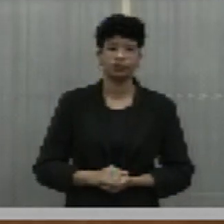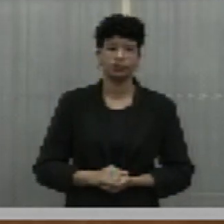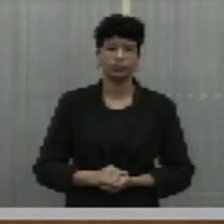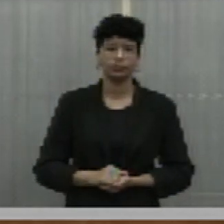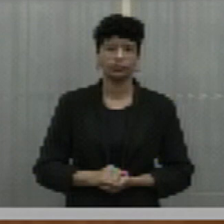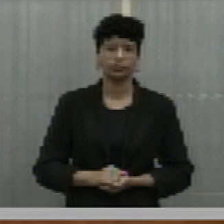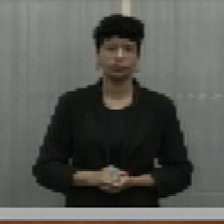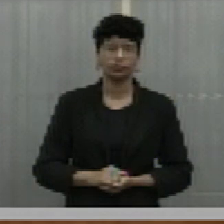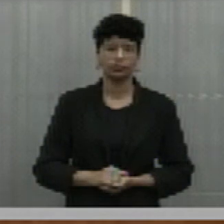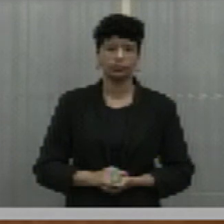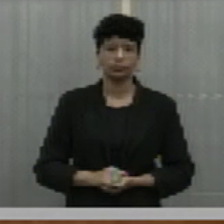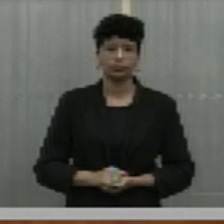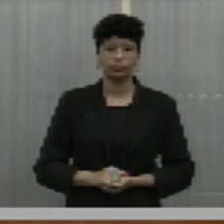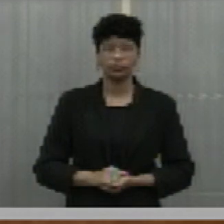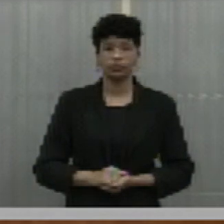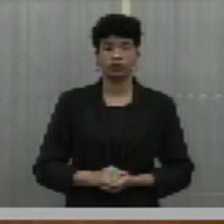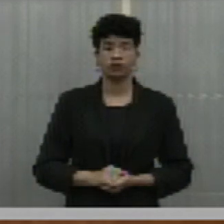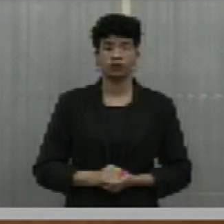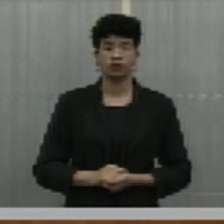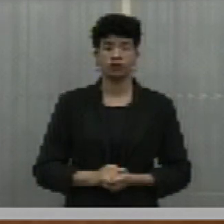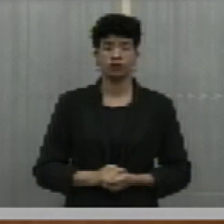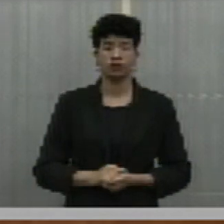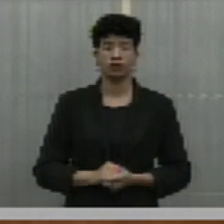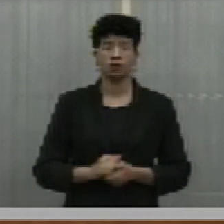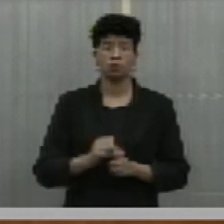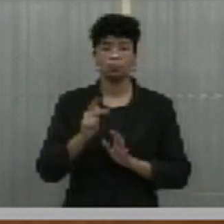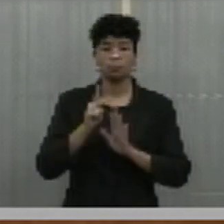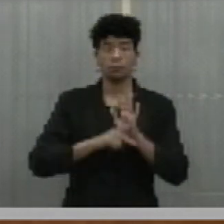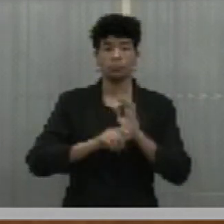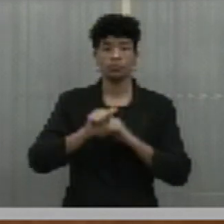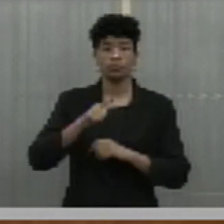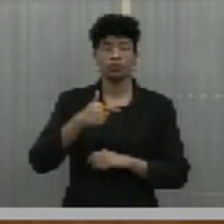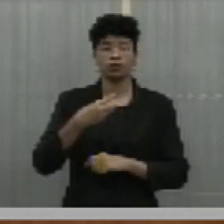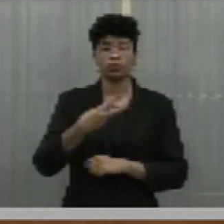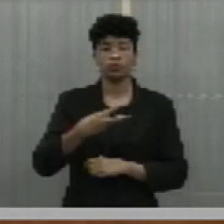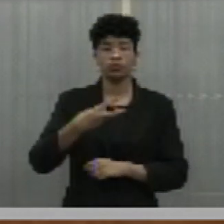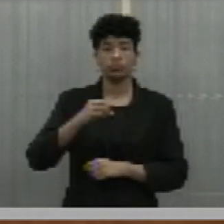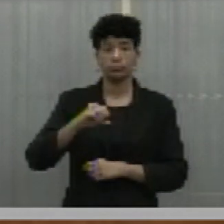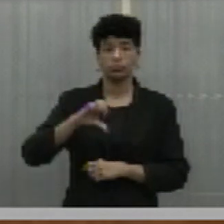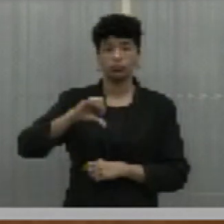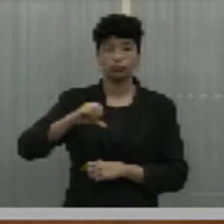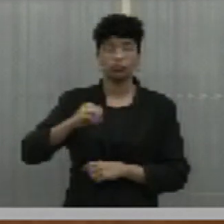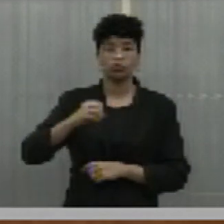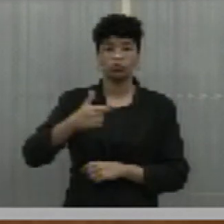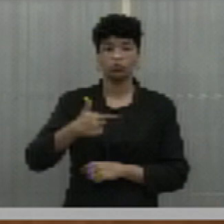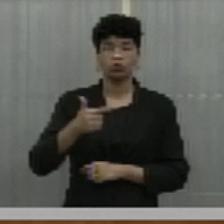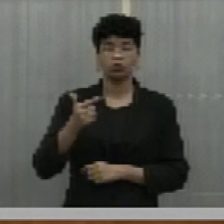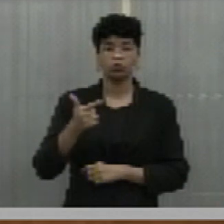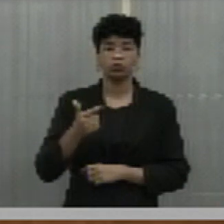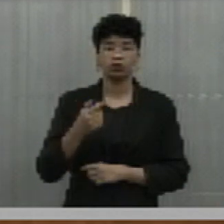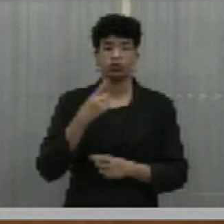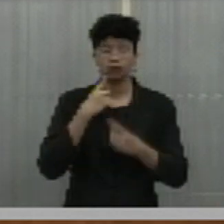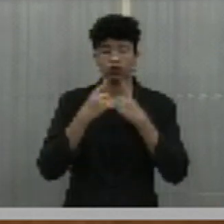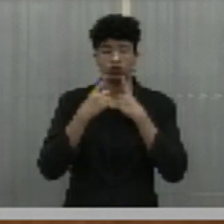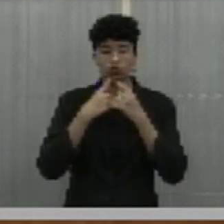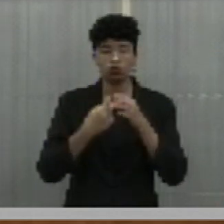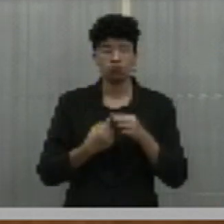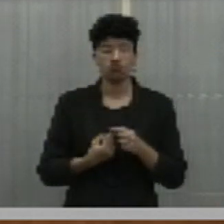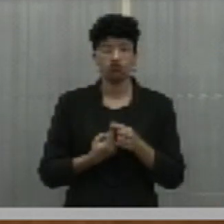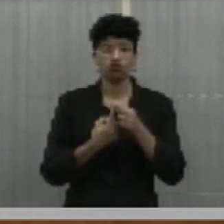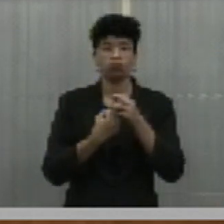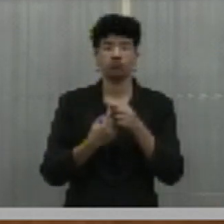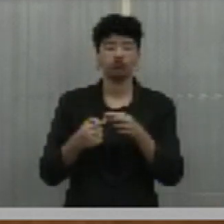coloco o processo AL 30902-23 em discussão única